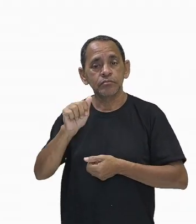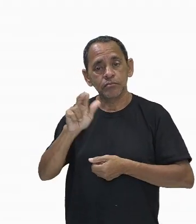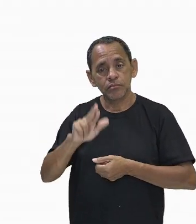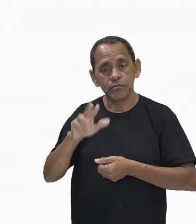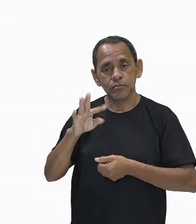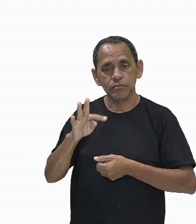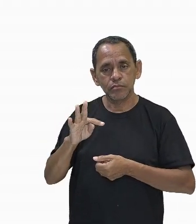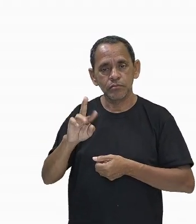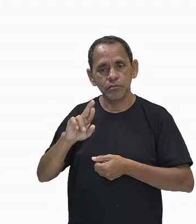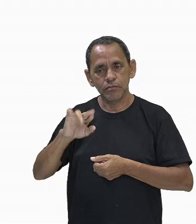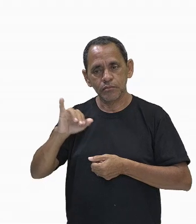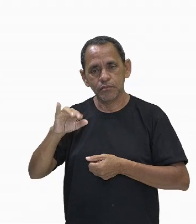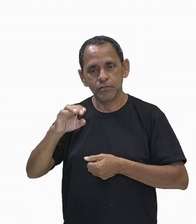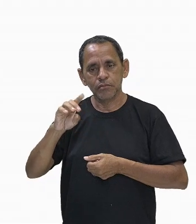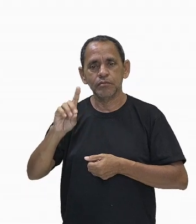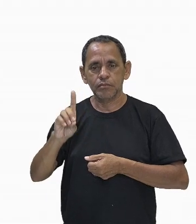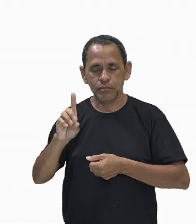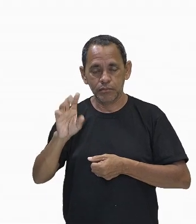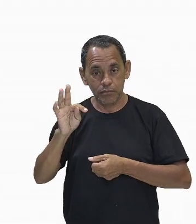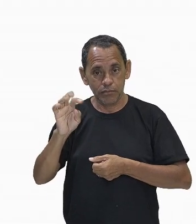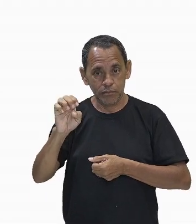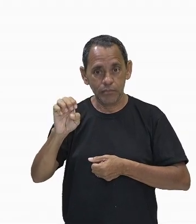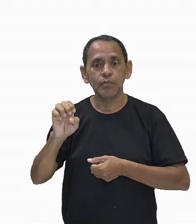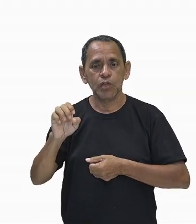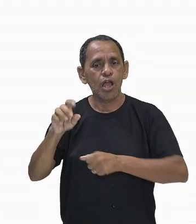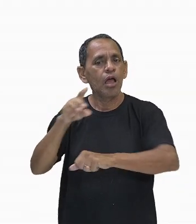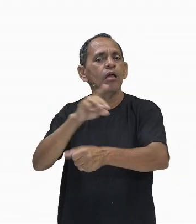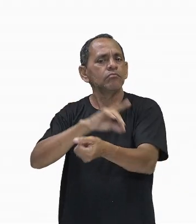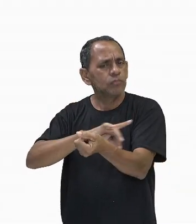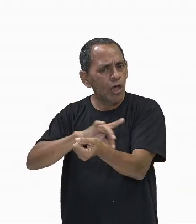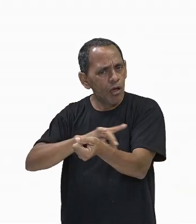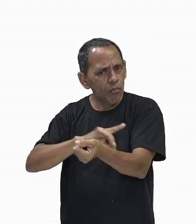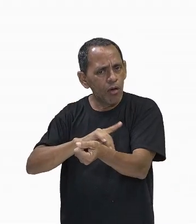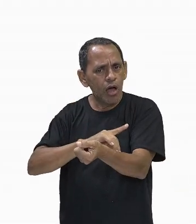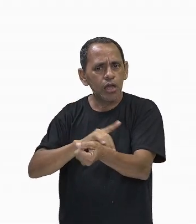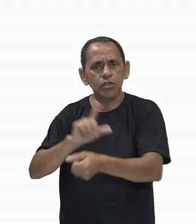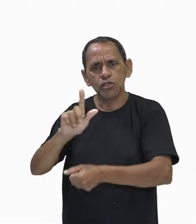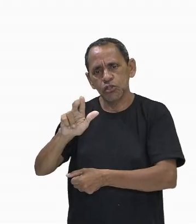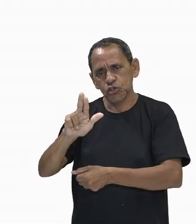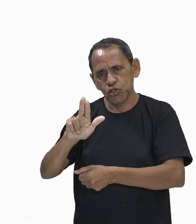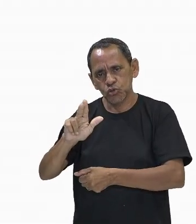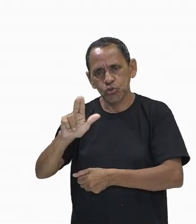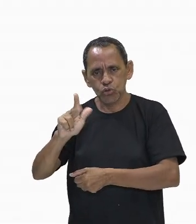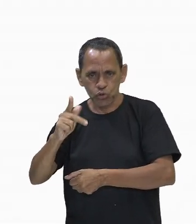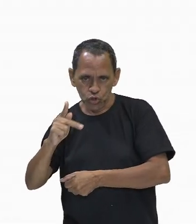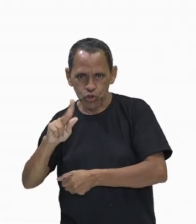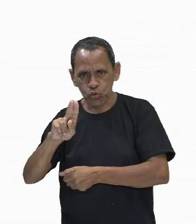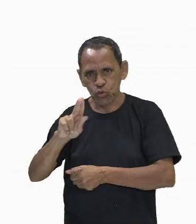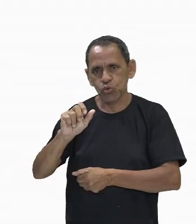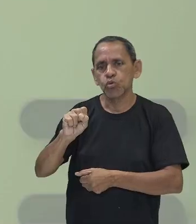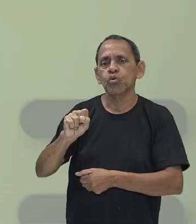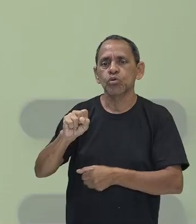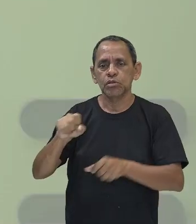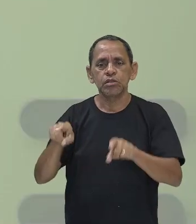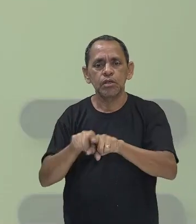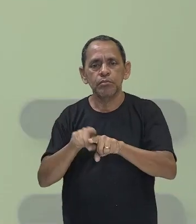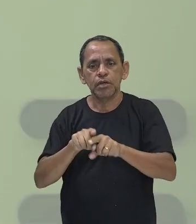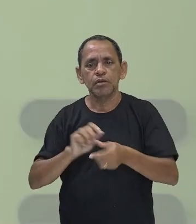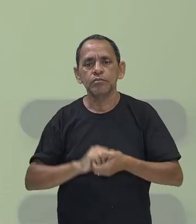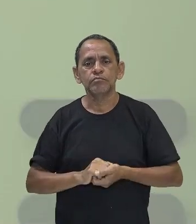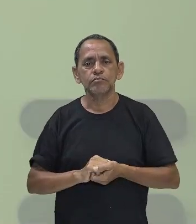e a diabetes tipo 1 e o lúpus. Costumo falar, quando eu quero explicar melhor sobre,